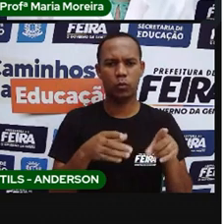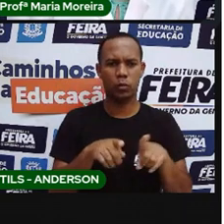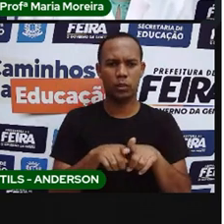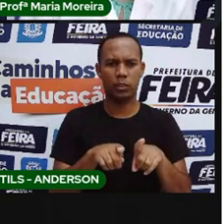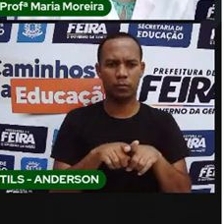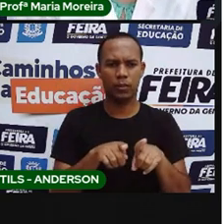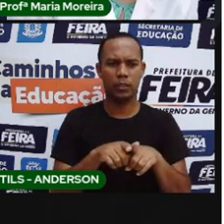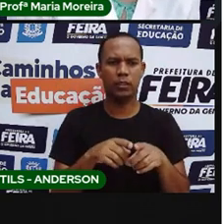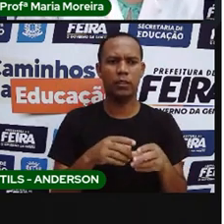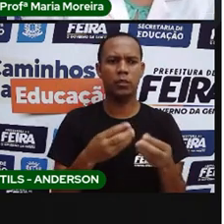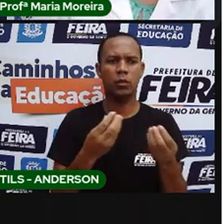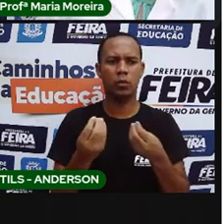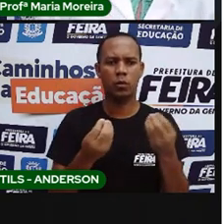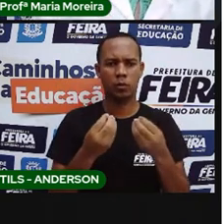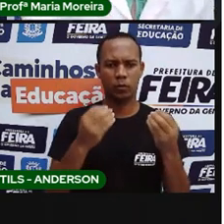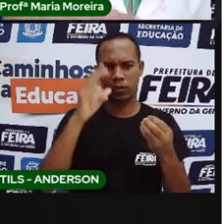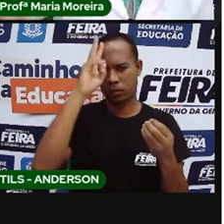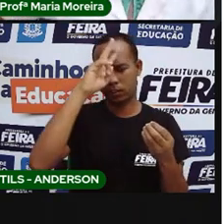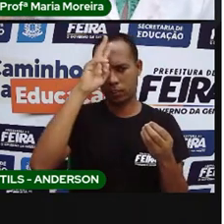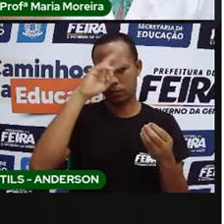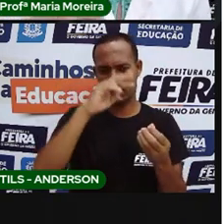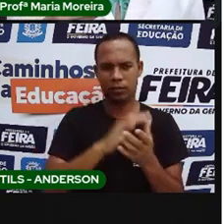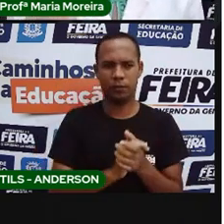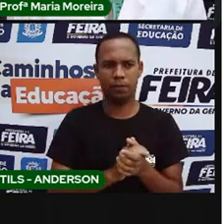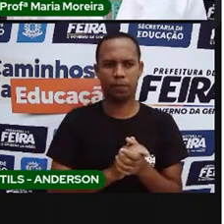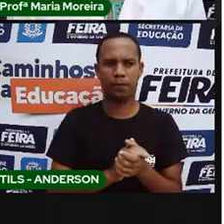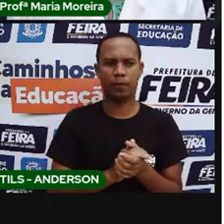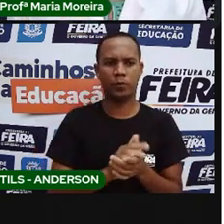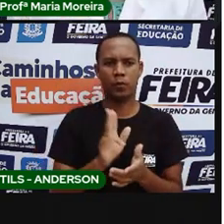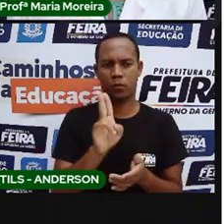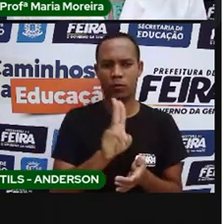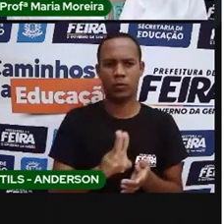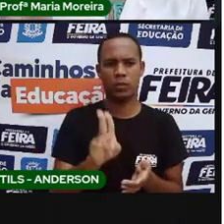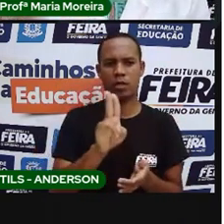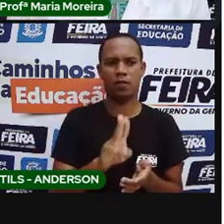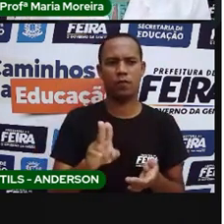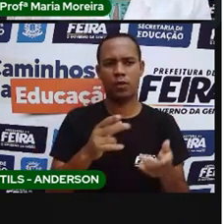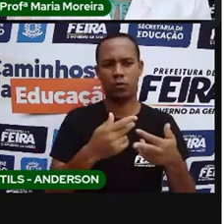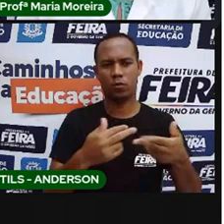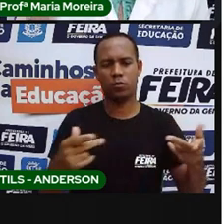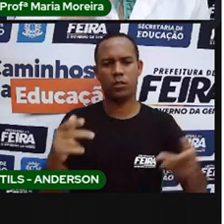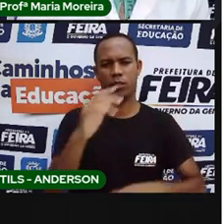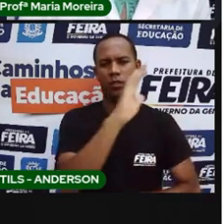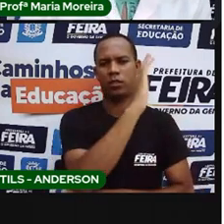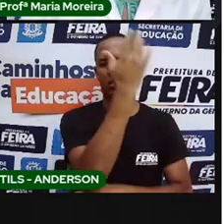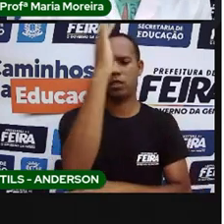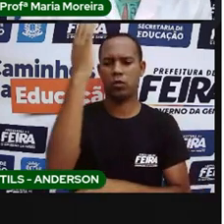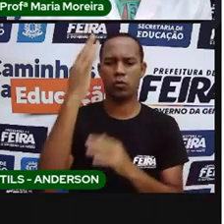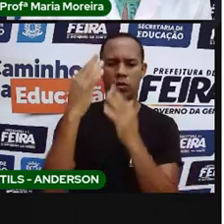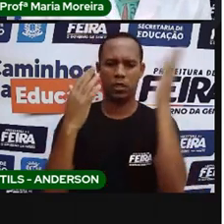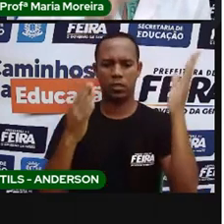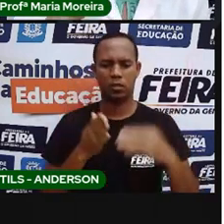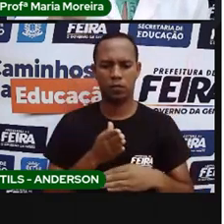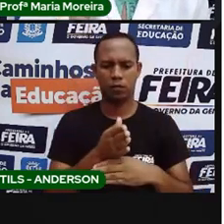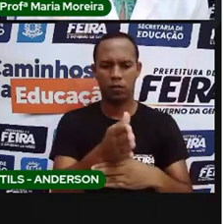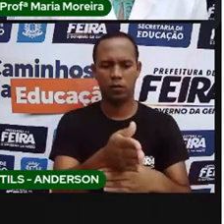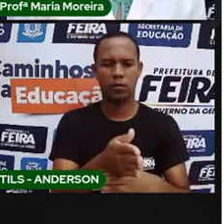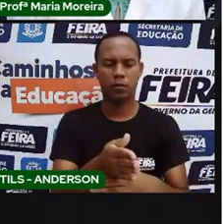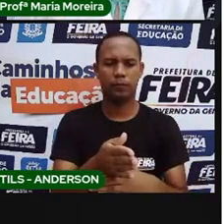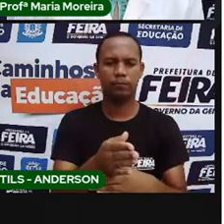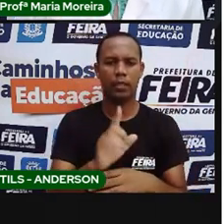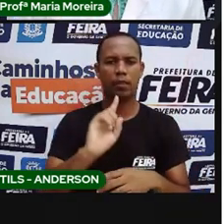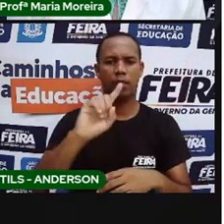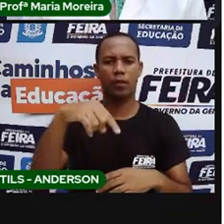indígenas que eram nômades, que eles utilizavam os recursos da natureza e do verdadeiro perigo, saíam dali e iam para um outro lugar. Então, é o que